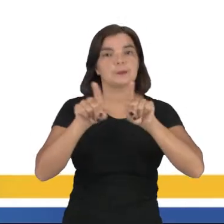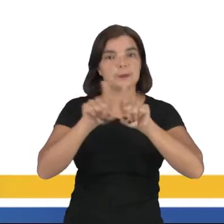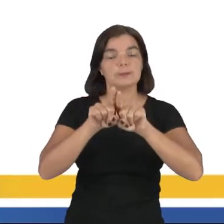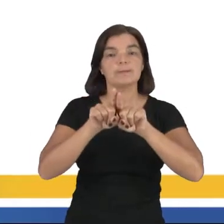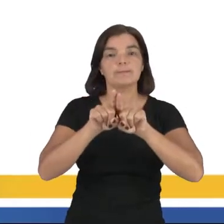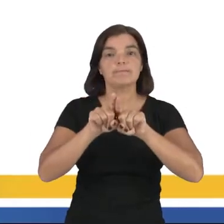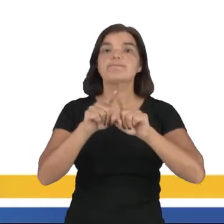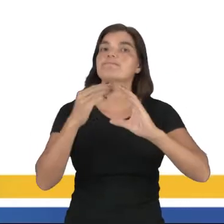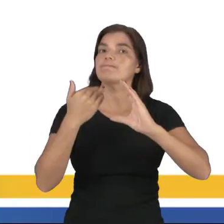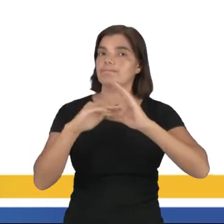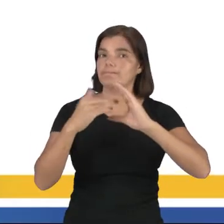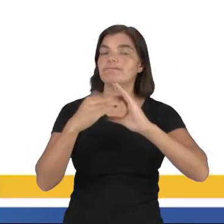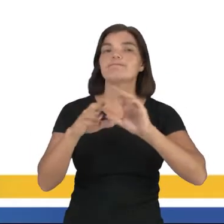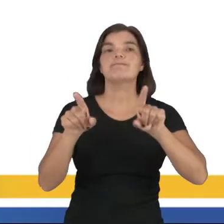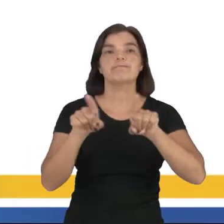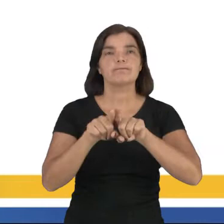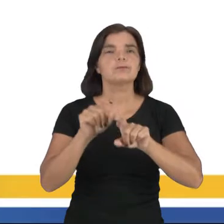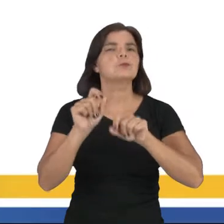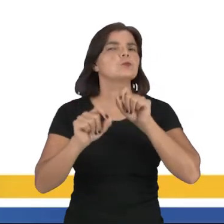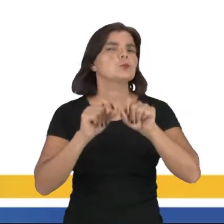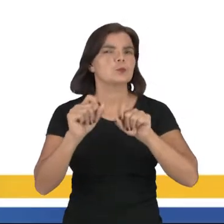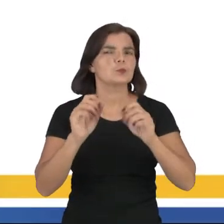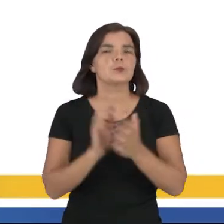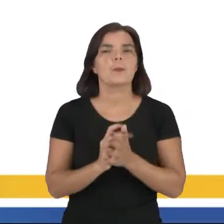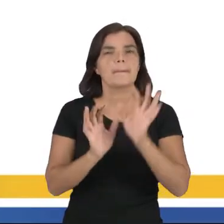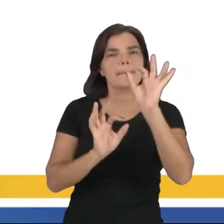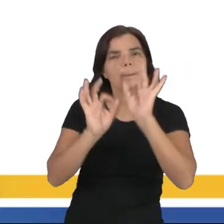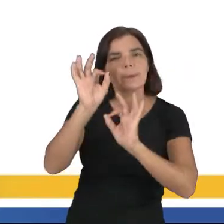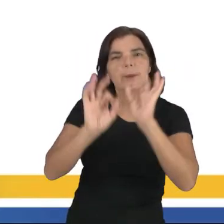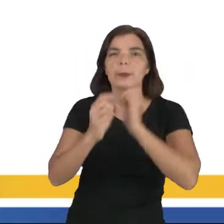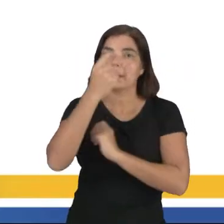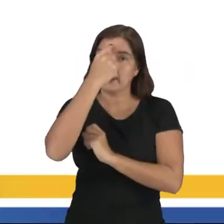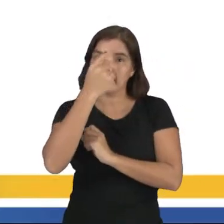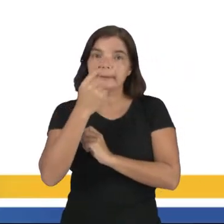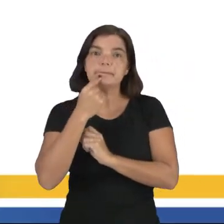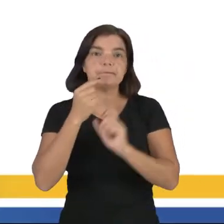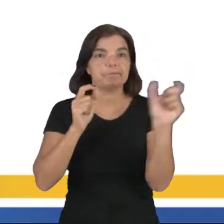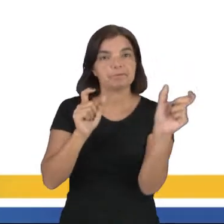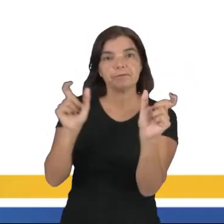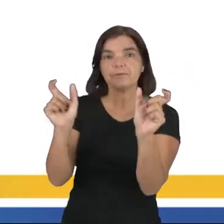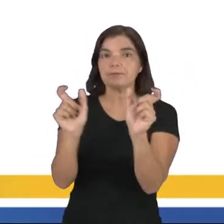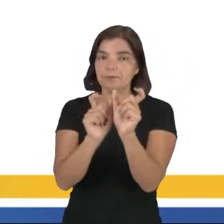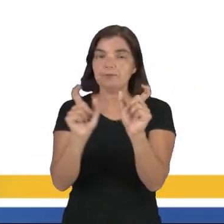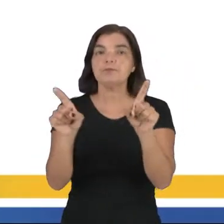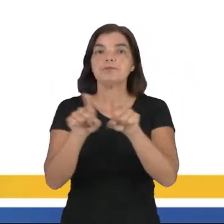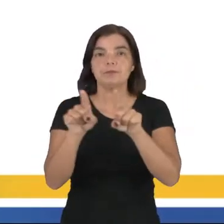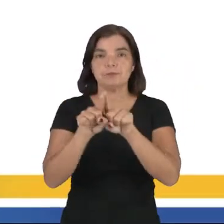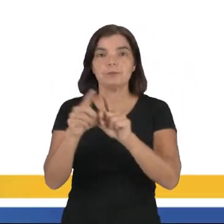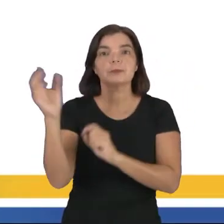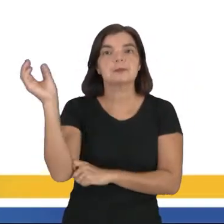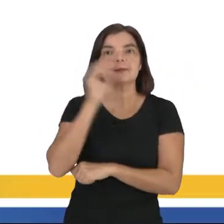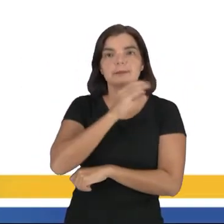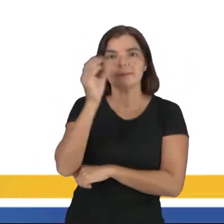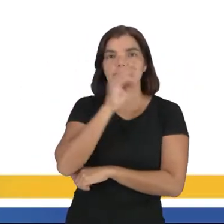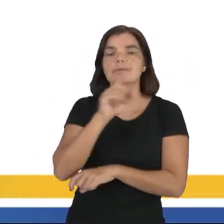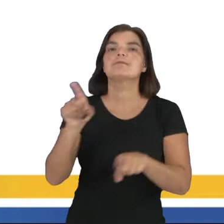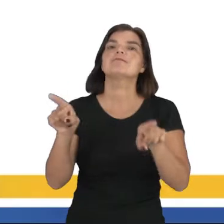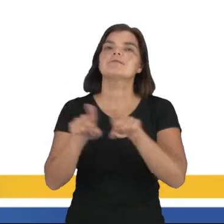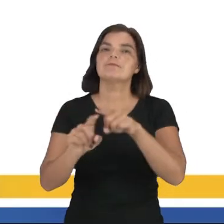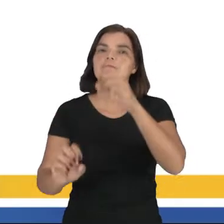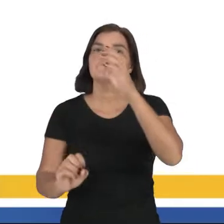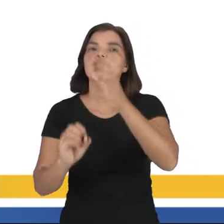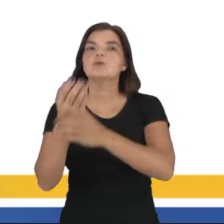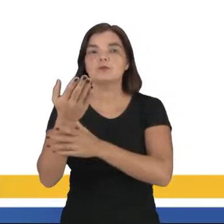extensão do arquivo digital. Trata-se de uma montagem de imagens que se sucedem automaticamente,